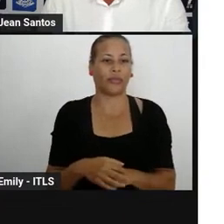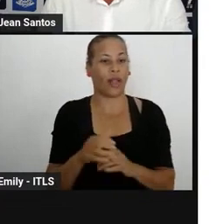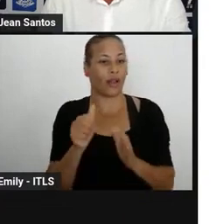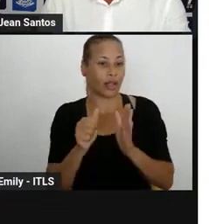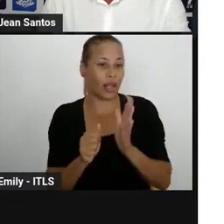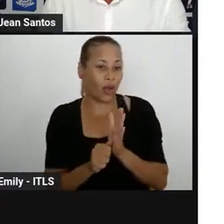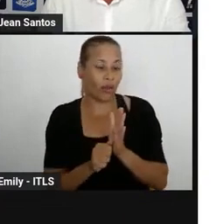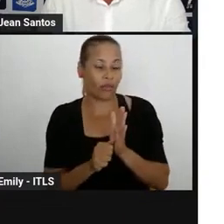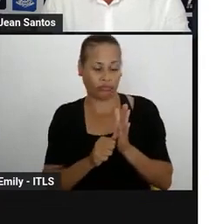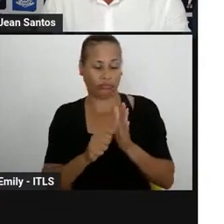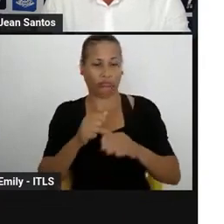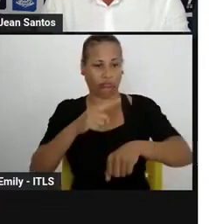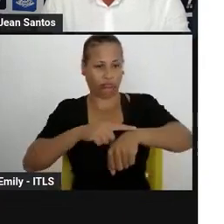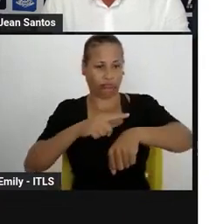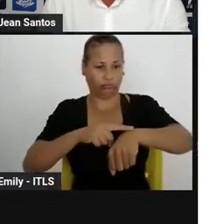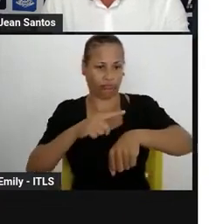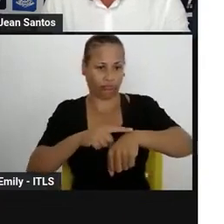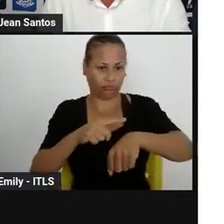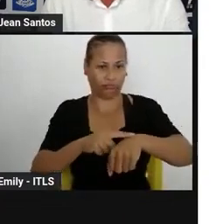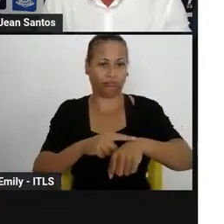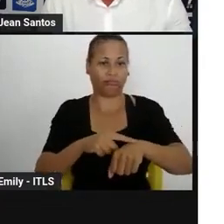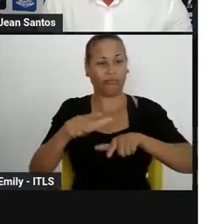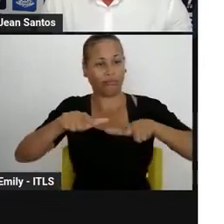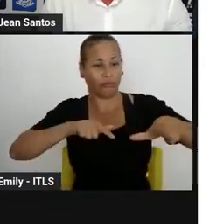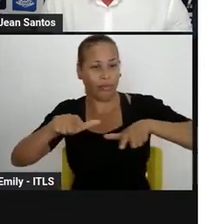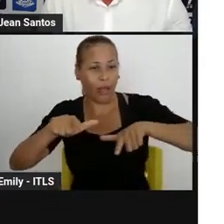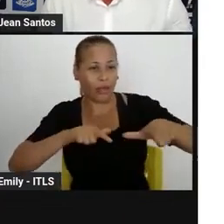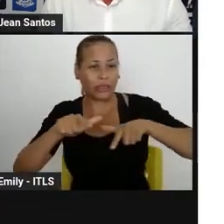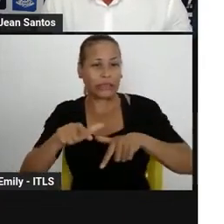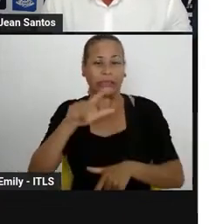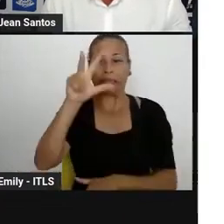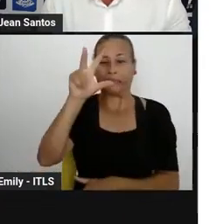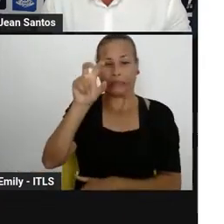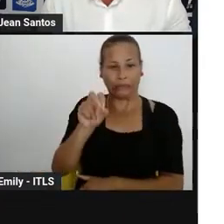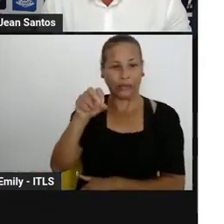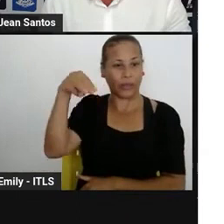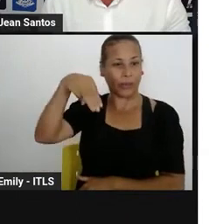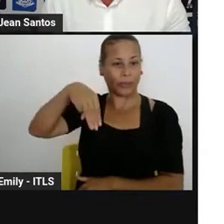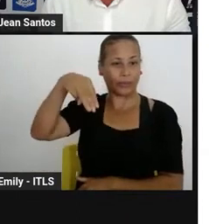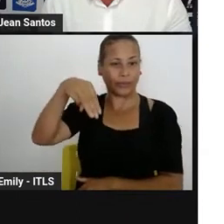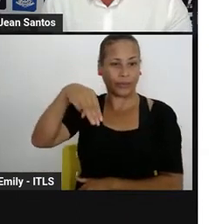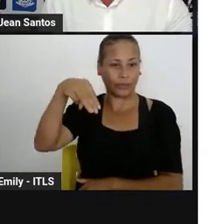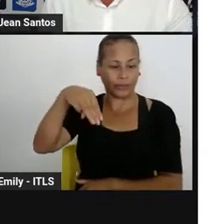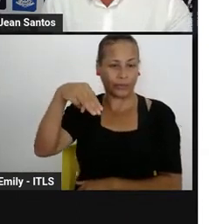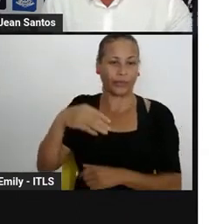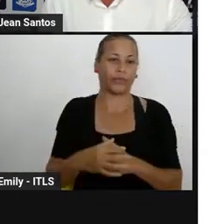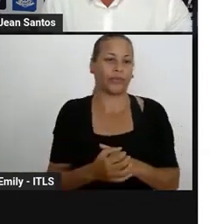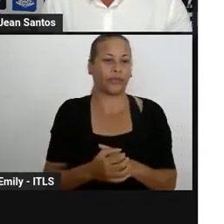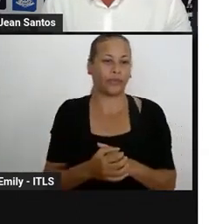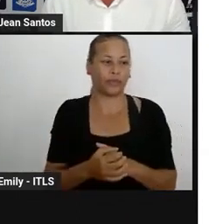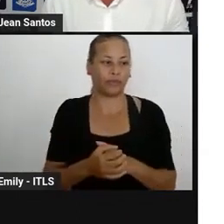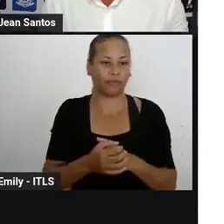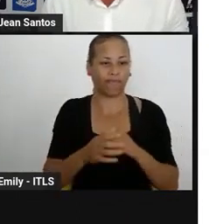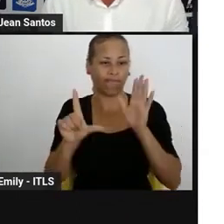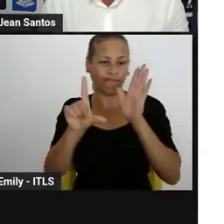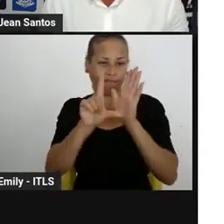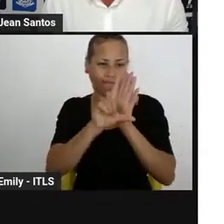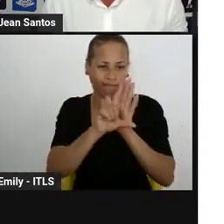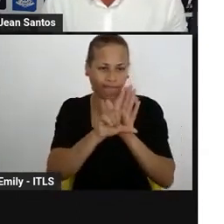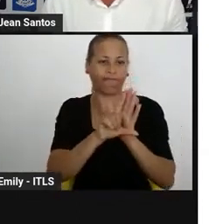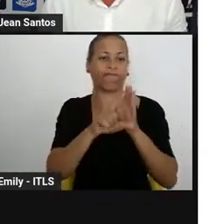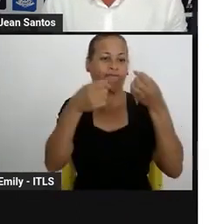total de tempo de 50 minutos e a organização da redistribuição disso,